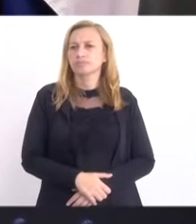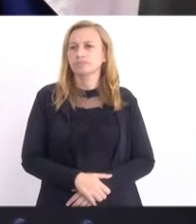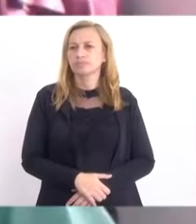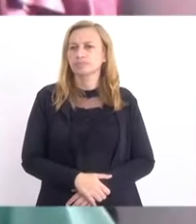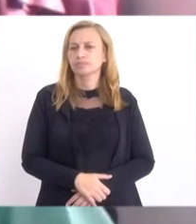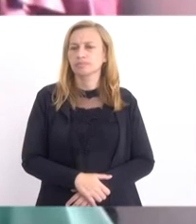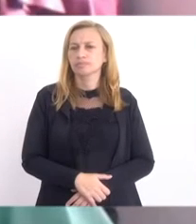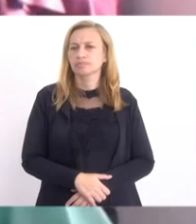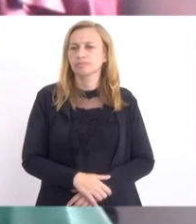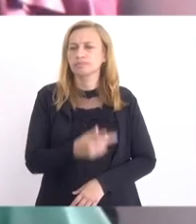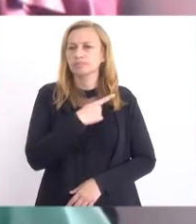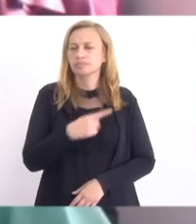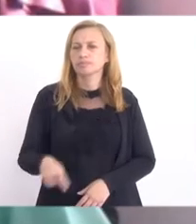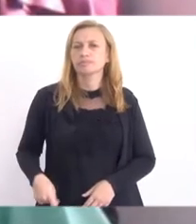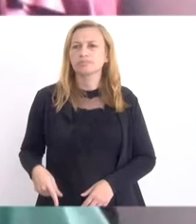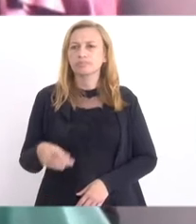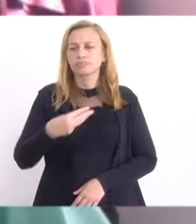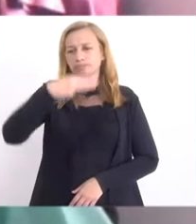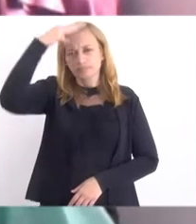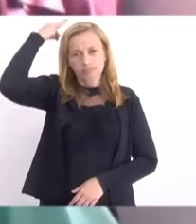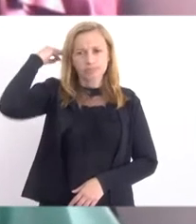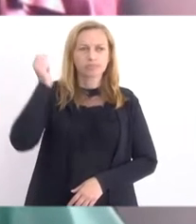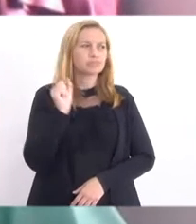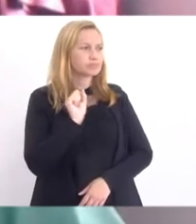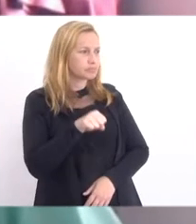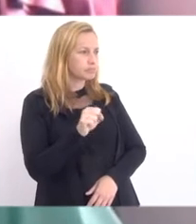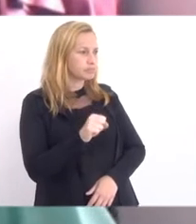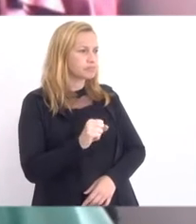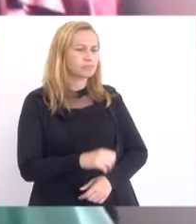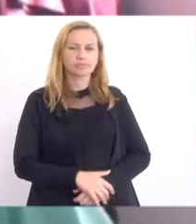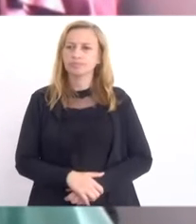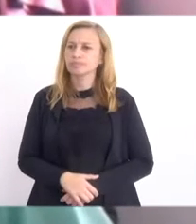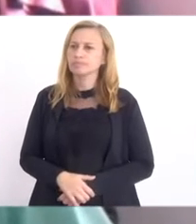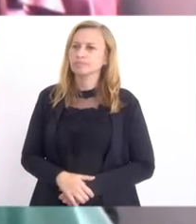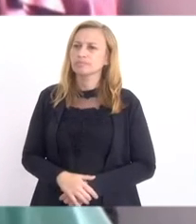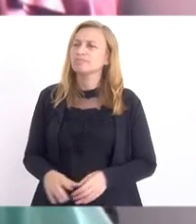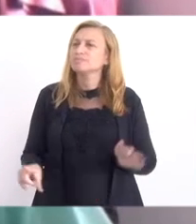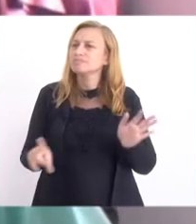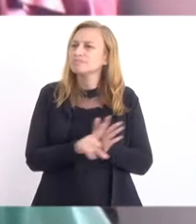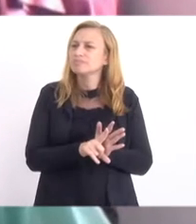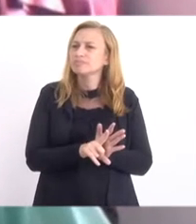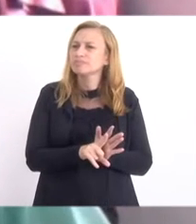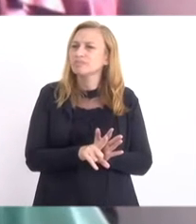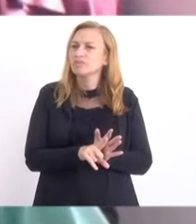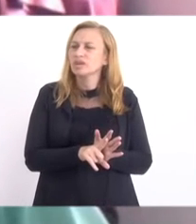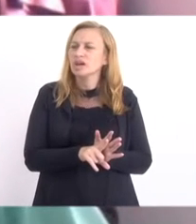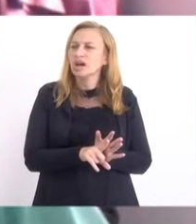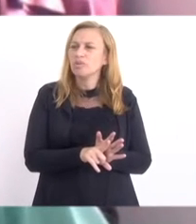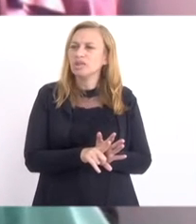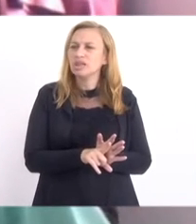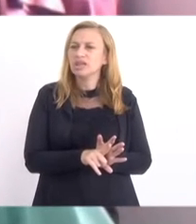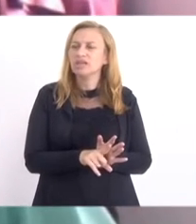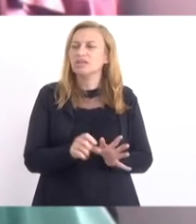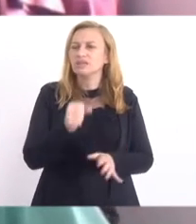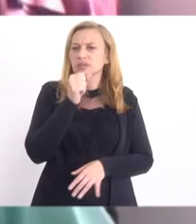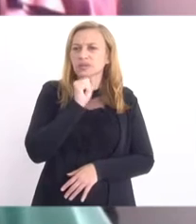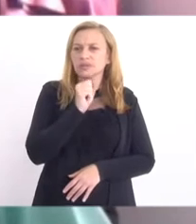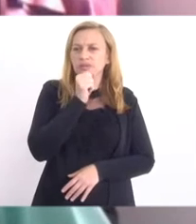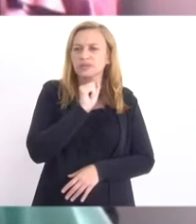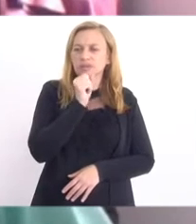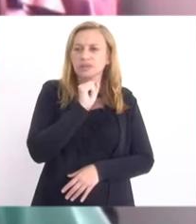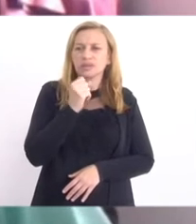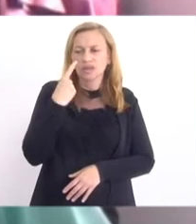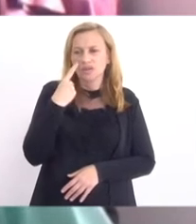O presidente Márcio Caldeck, eu tenho uma lei antiga do sistema cicloviário que